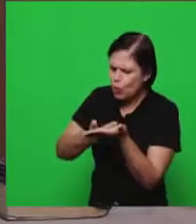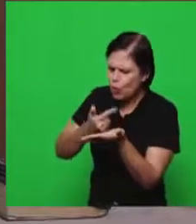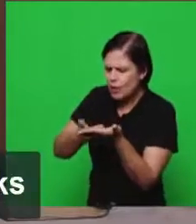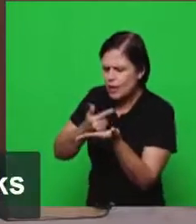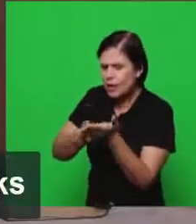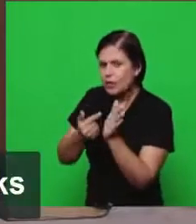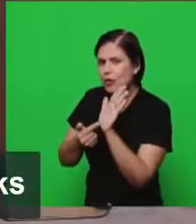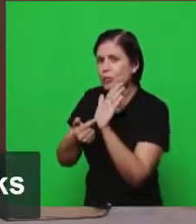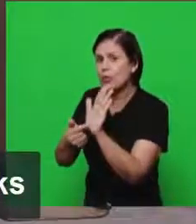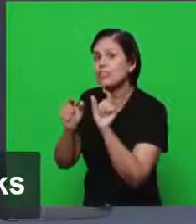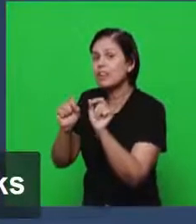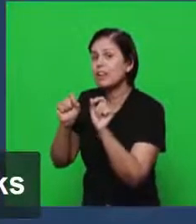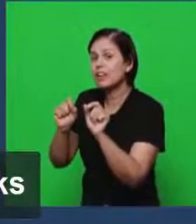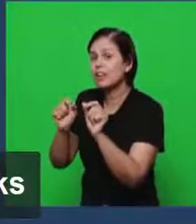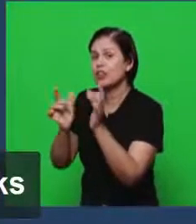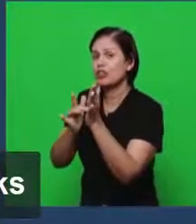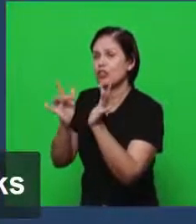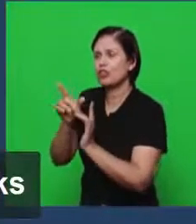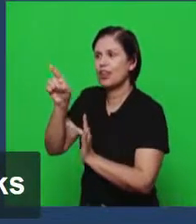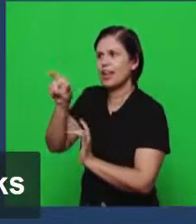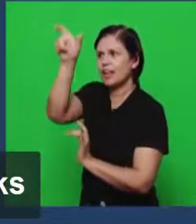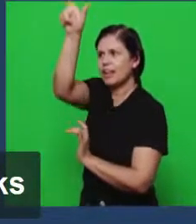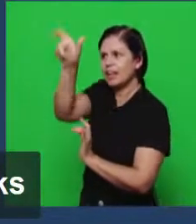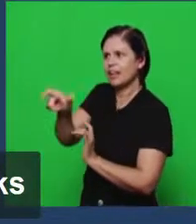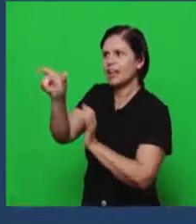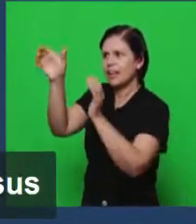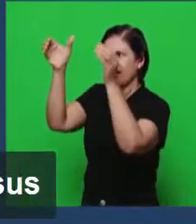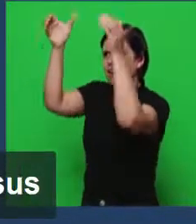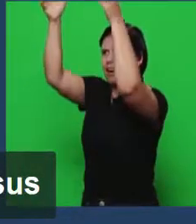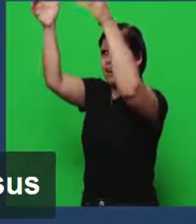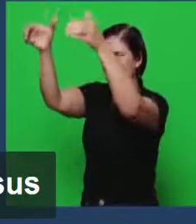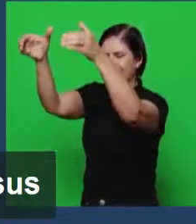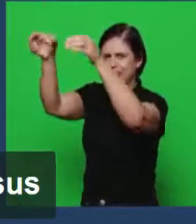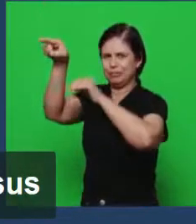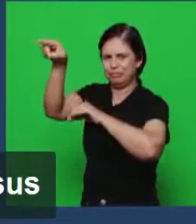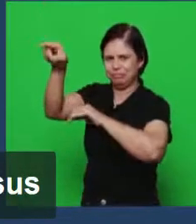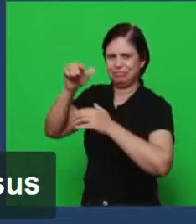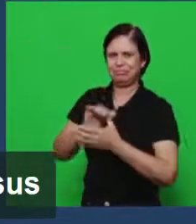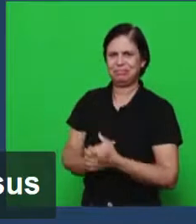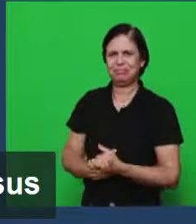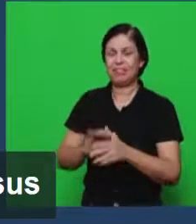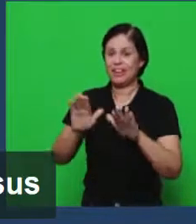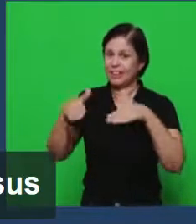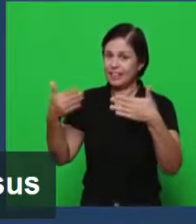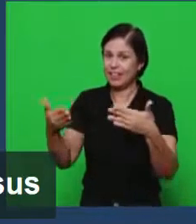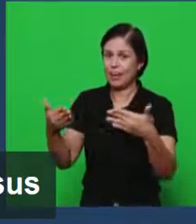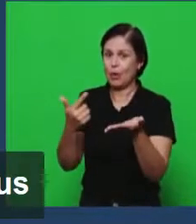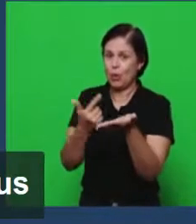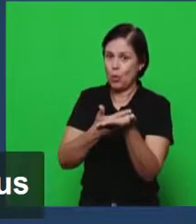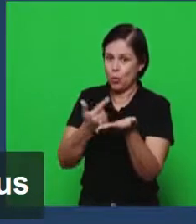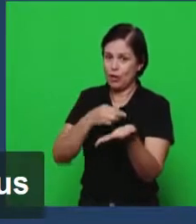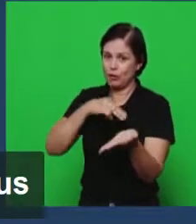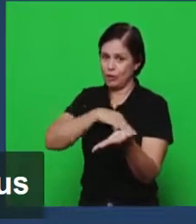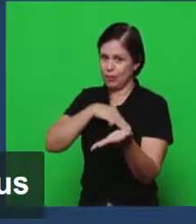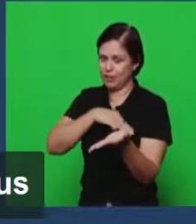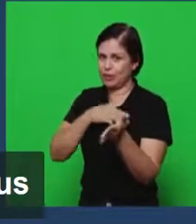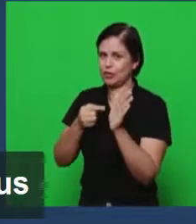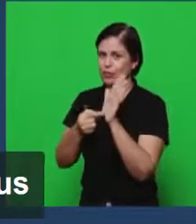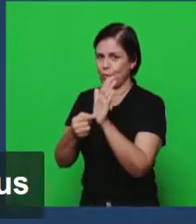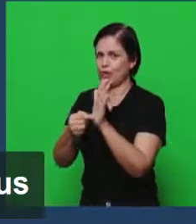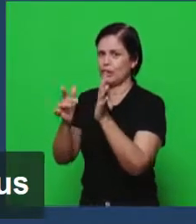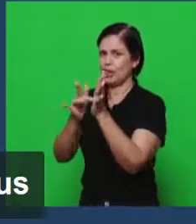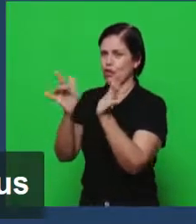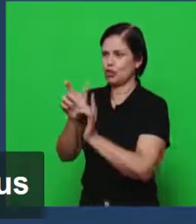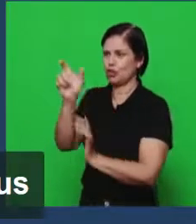mostrar que jesus é rei por isso é o livro que fala é o evangelho que fala sobre o senhor jesus como rei e